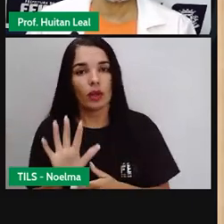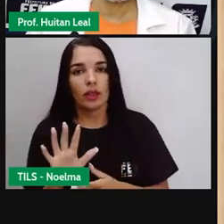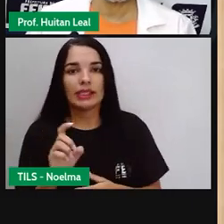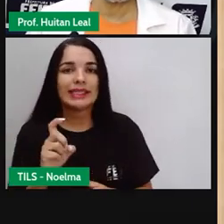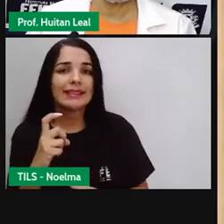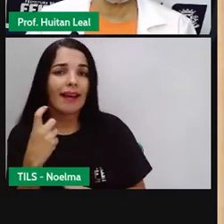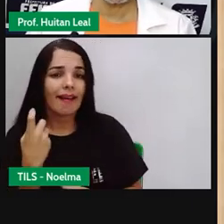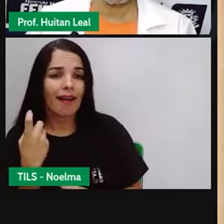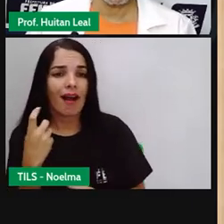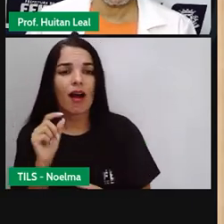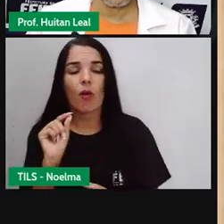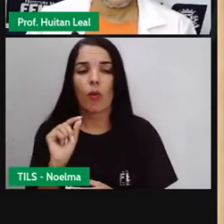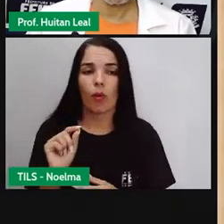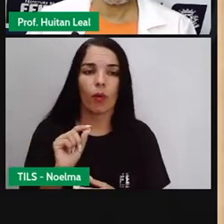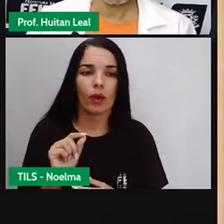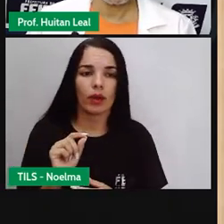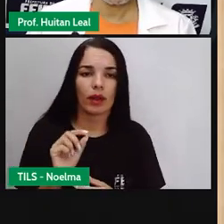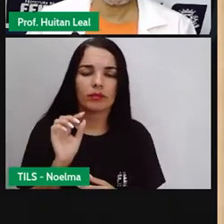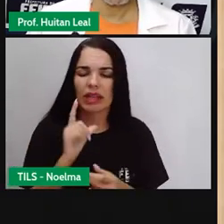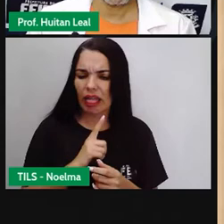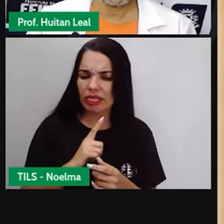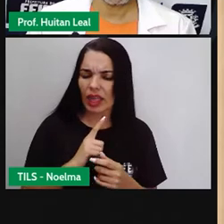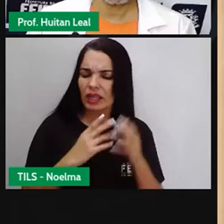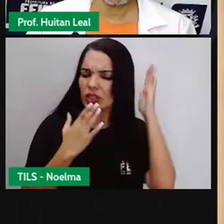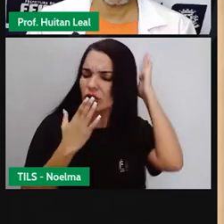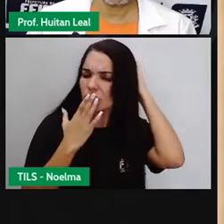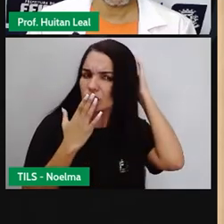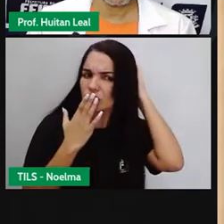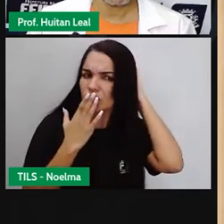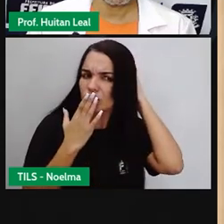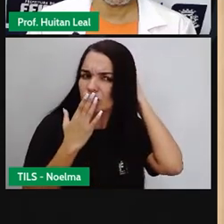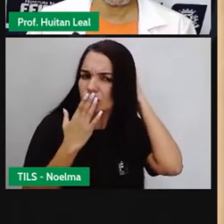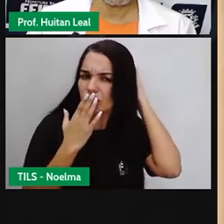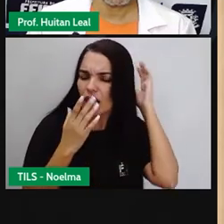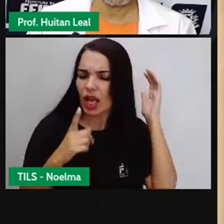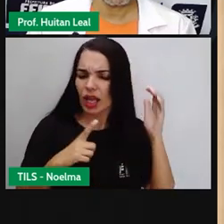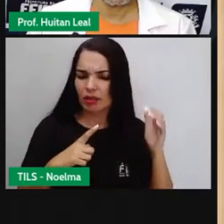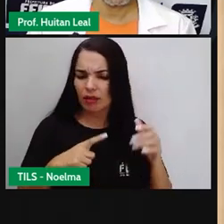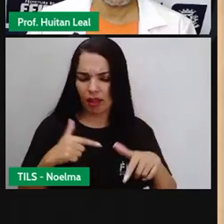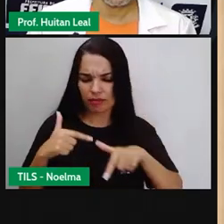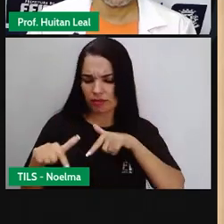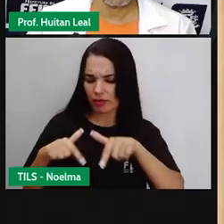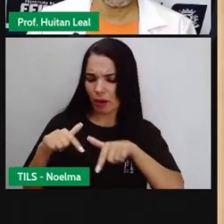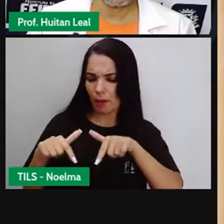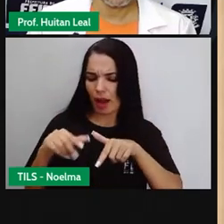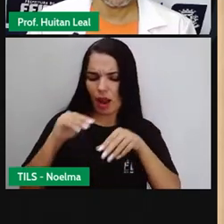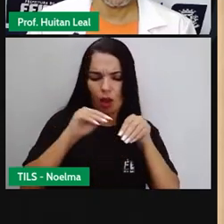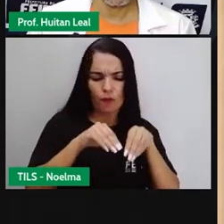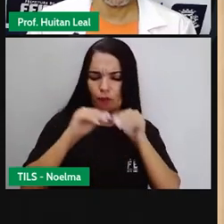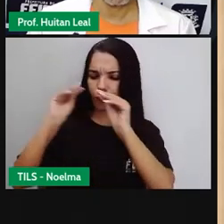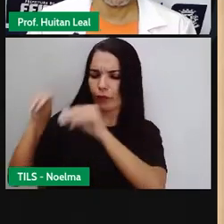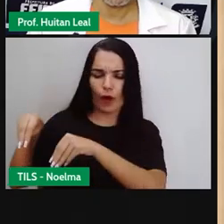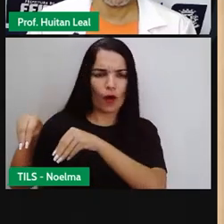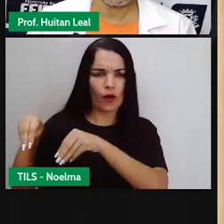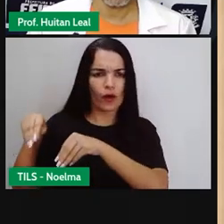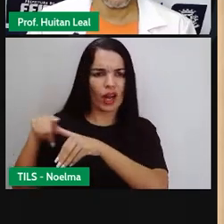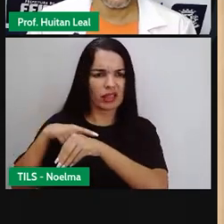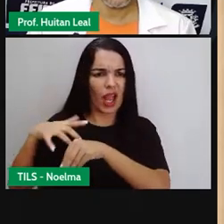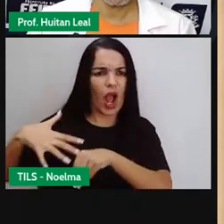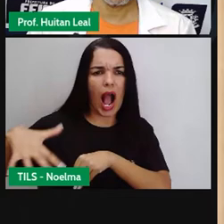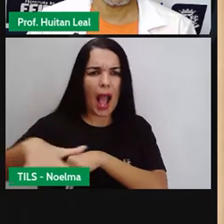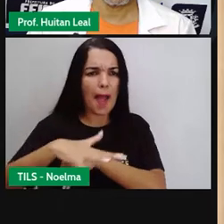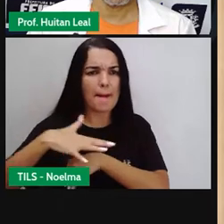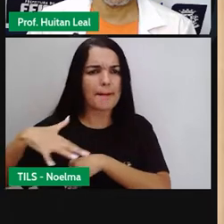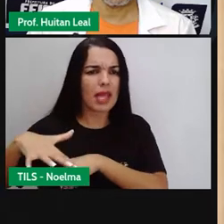há indígenas que hoje atuam fora das tribos, em outros ambientes de